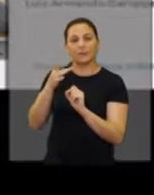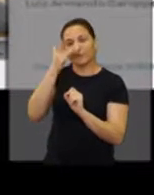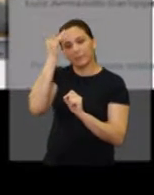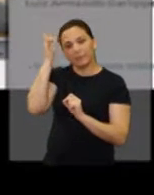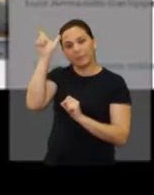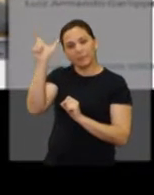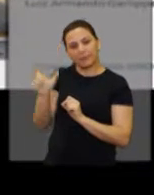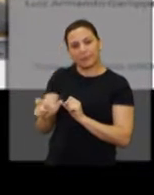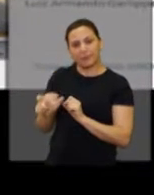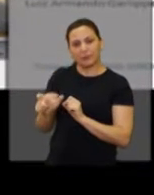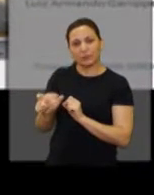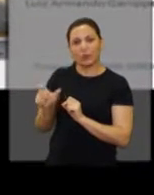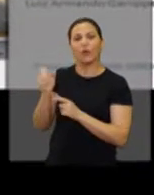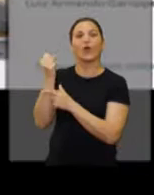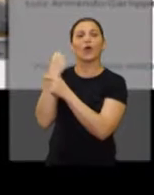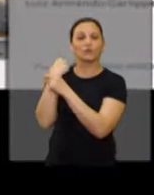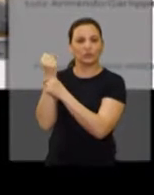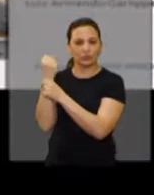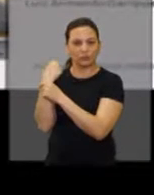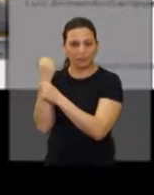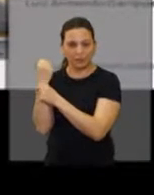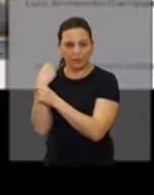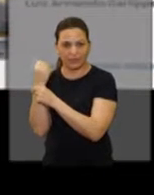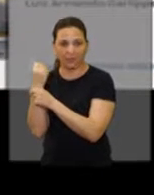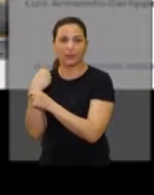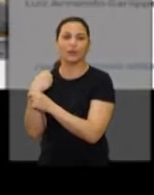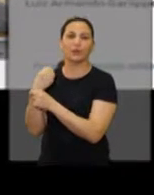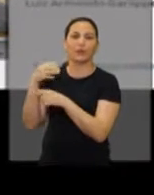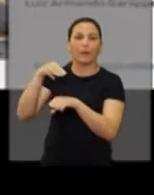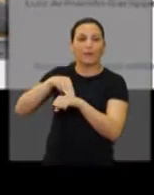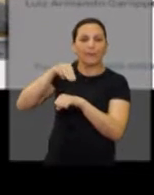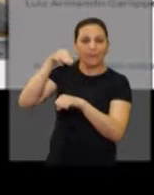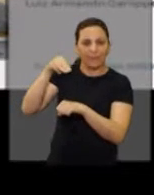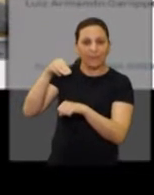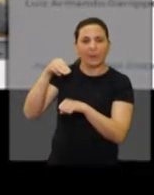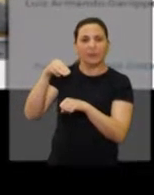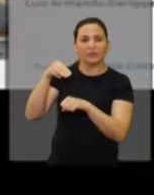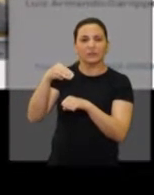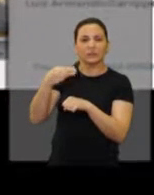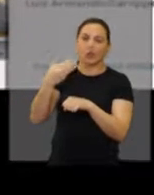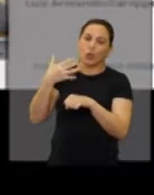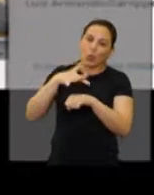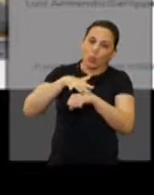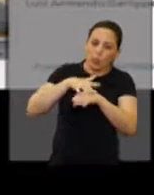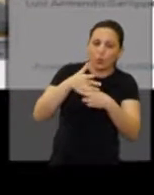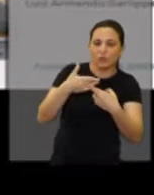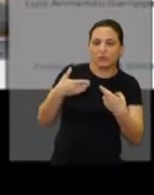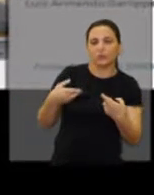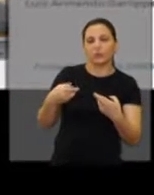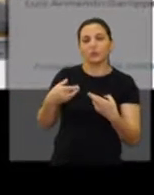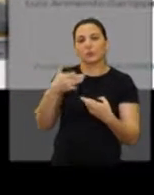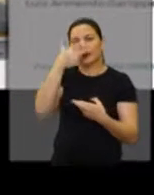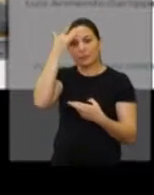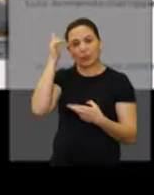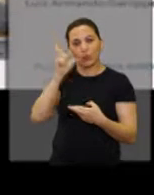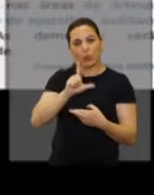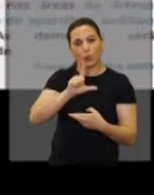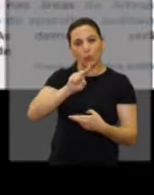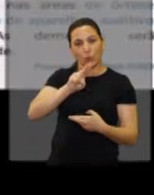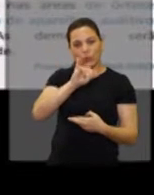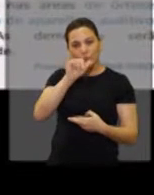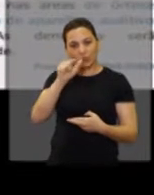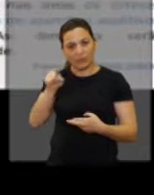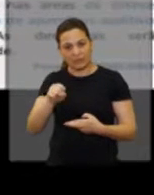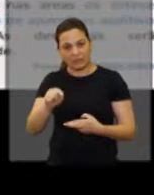fisioterapeuta e mestre em epidemiologia, Luiz Armando